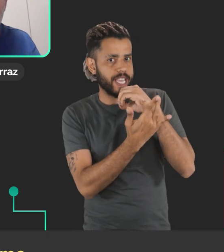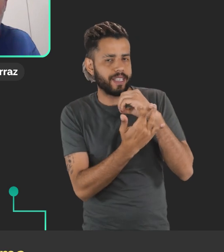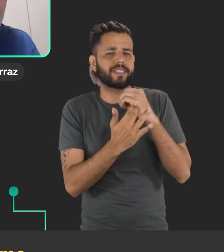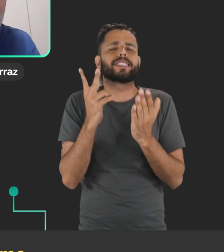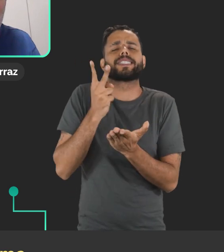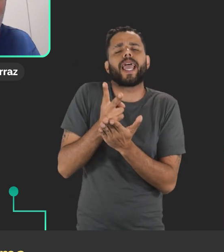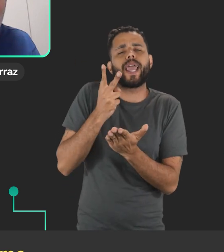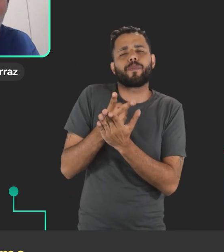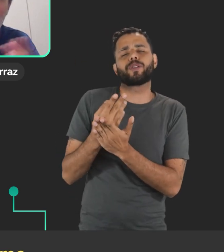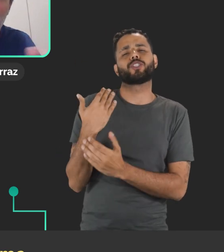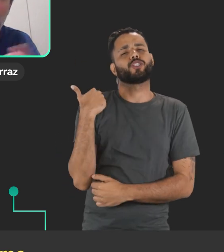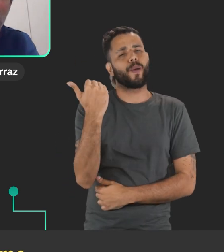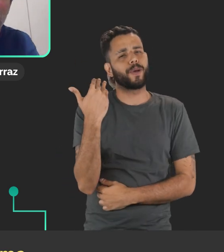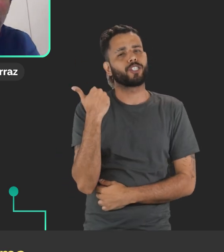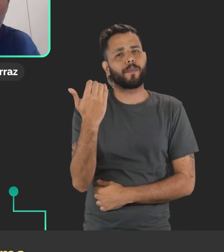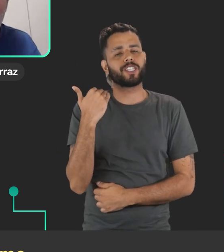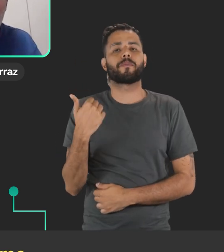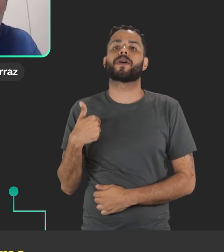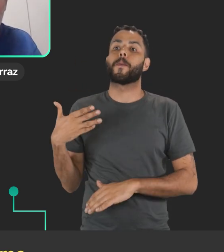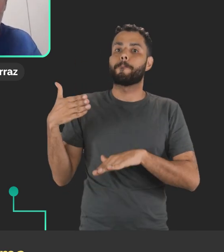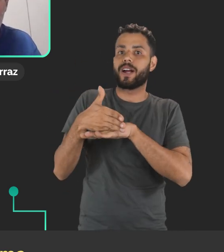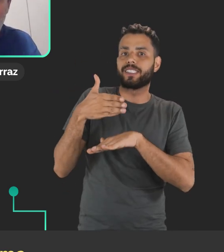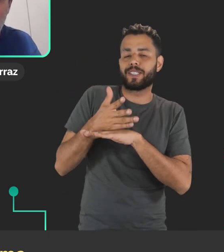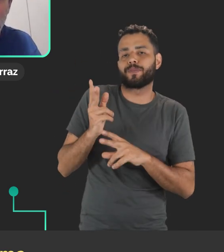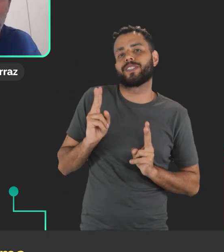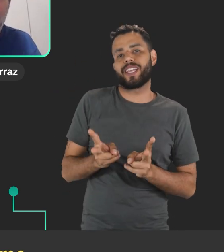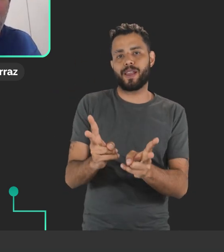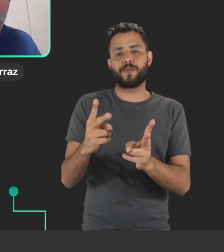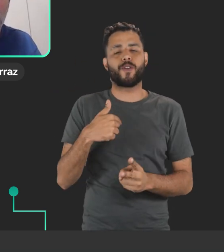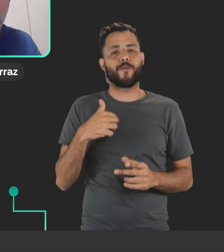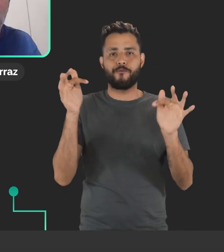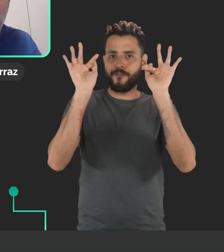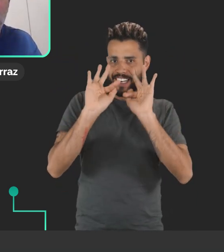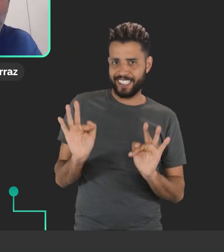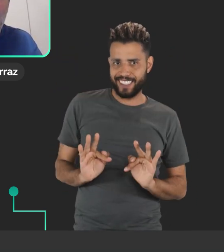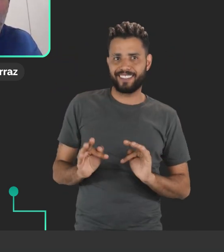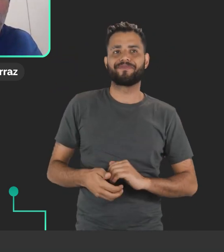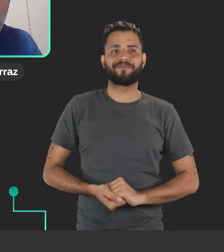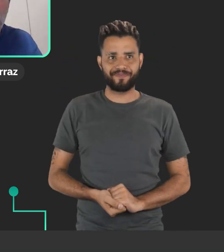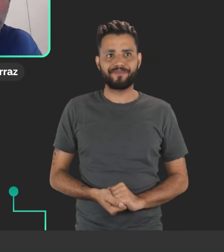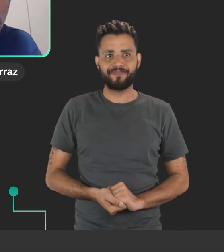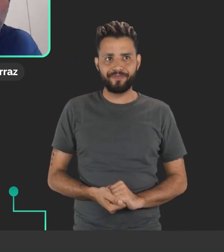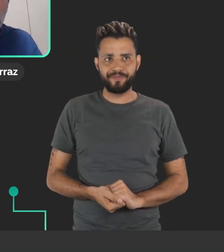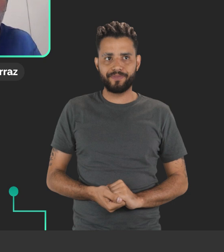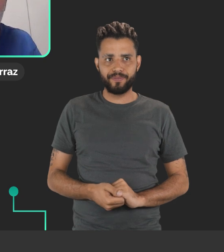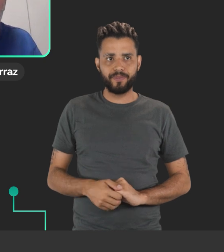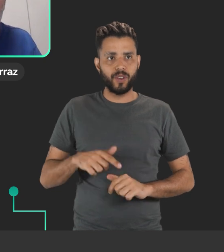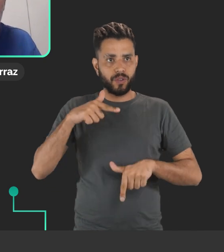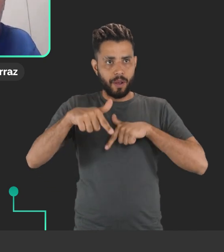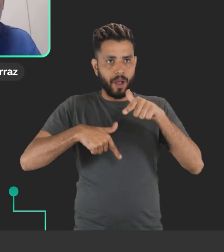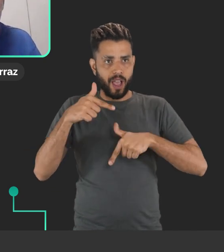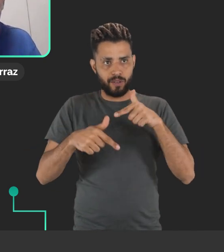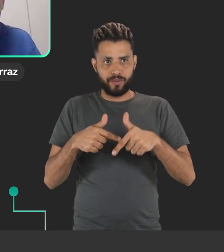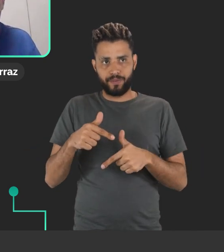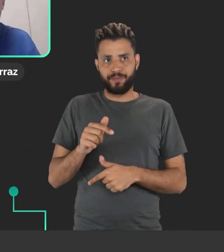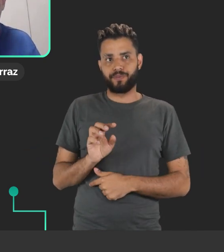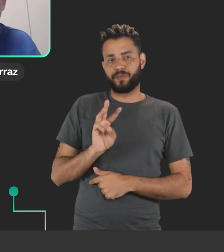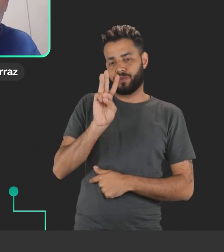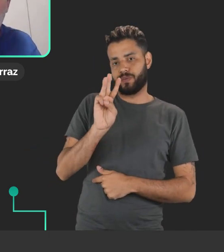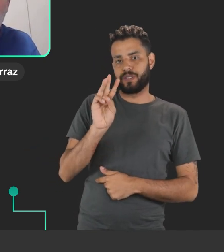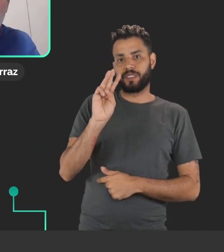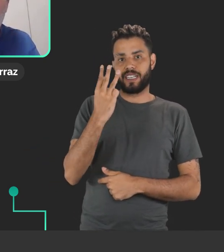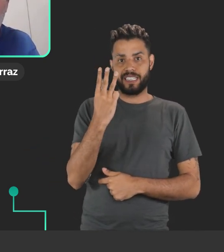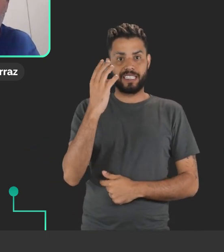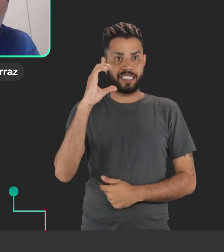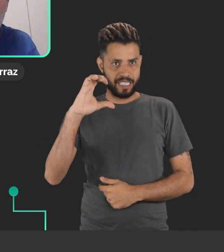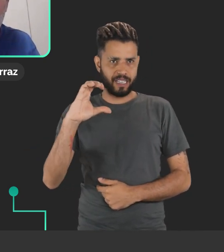carimbada aí das edições do link e fico mais uma vez feliz de estar por aqui. Eu trabalho no W3C Chapter São Paulo e